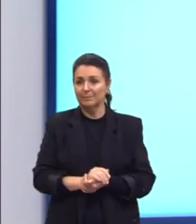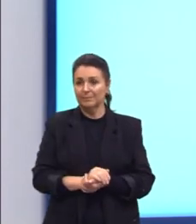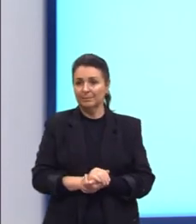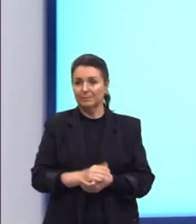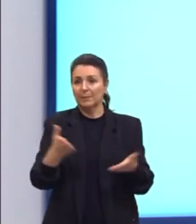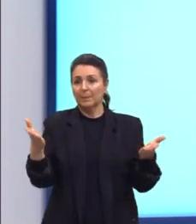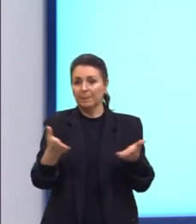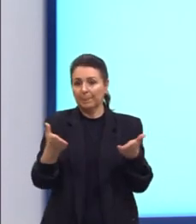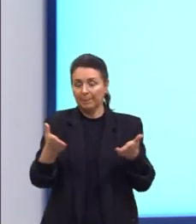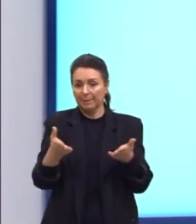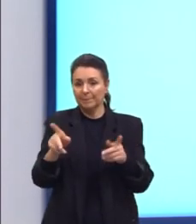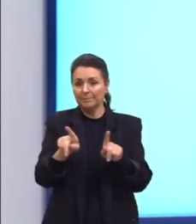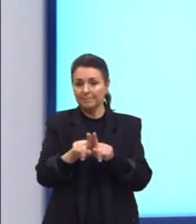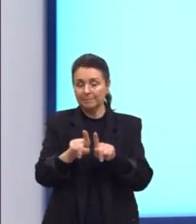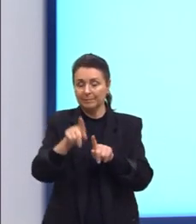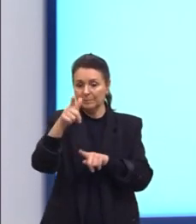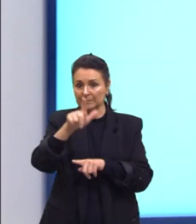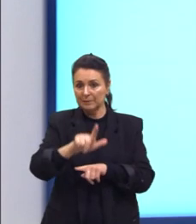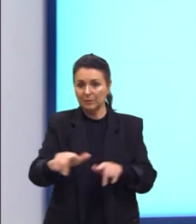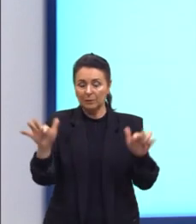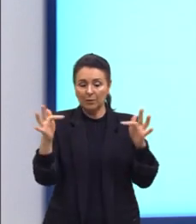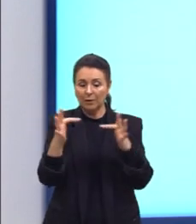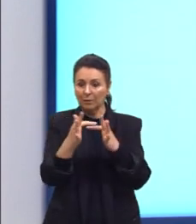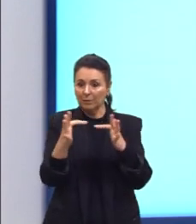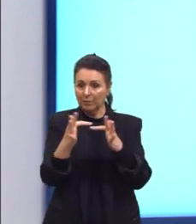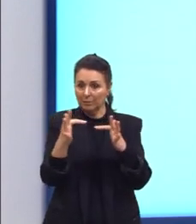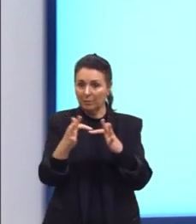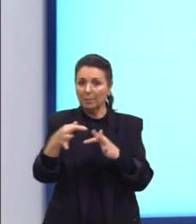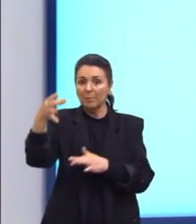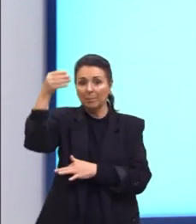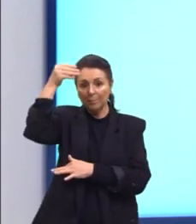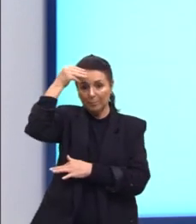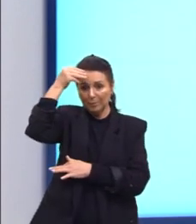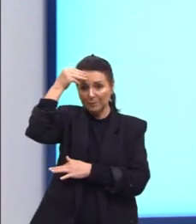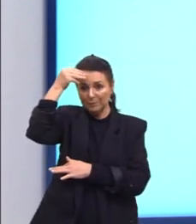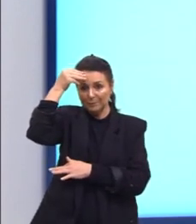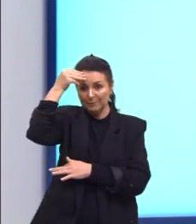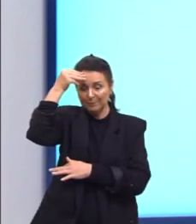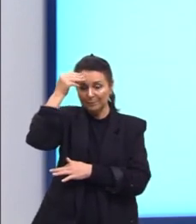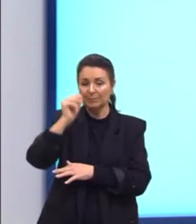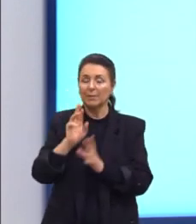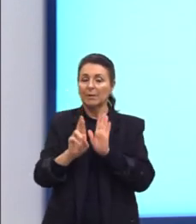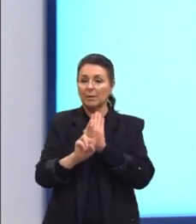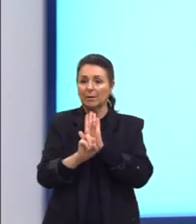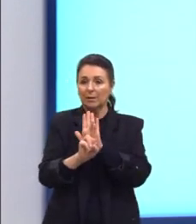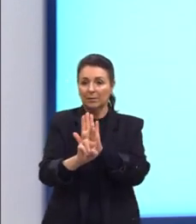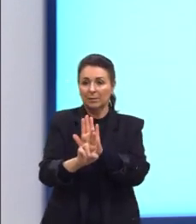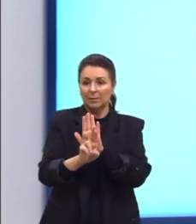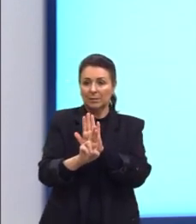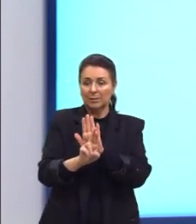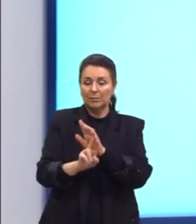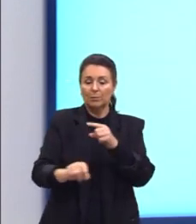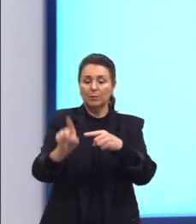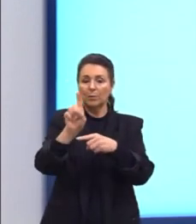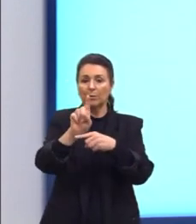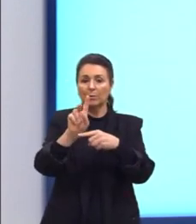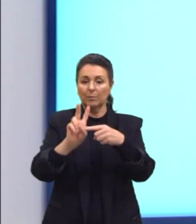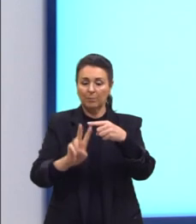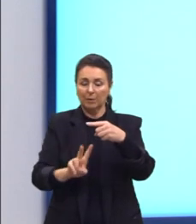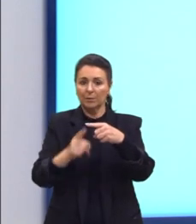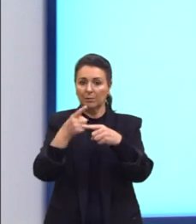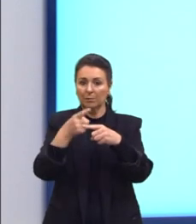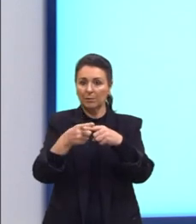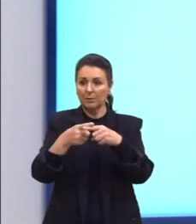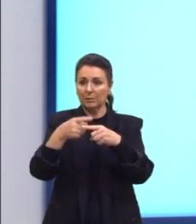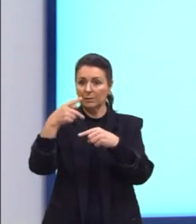Aqui eu destaquei de novo essa fórmula para a gente memorizar. Então, nós podemos representar ainda por um meio vezes